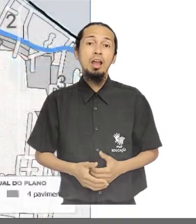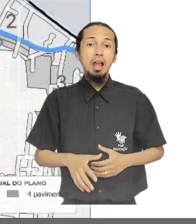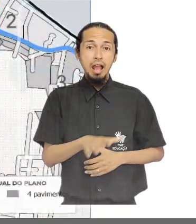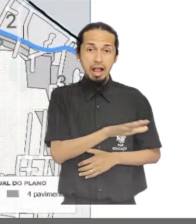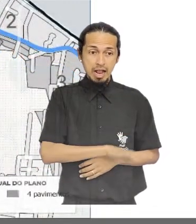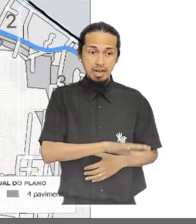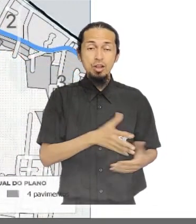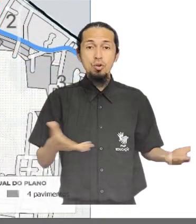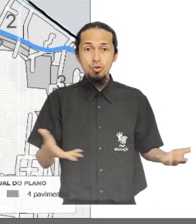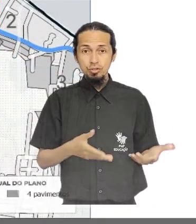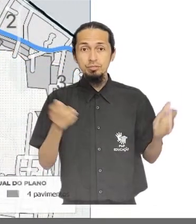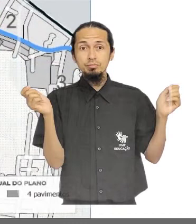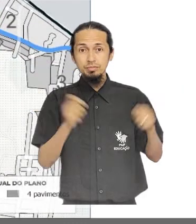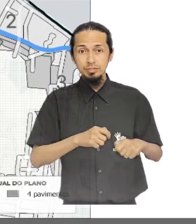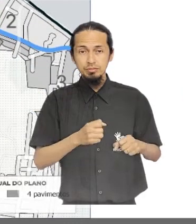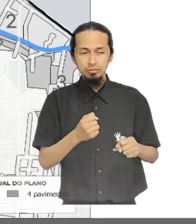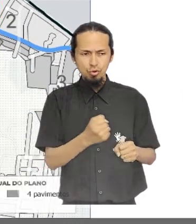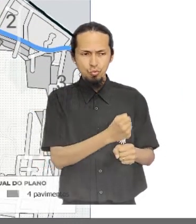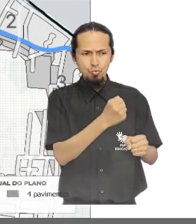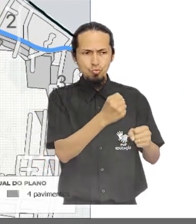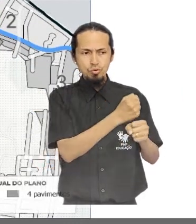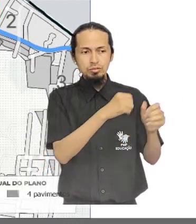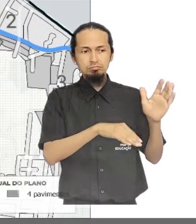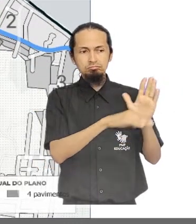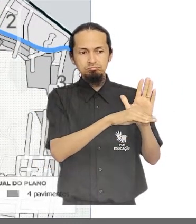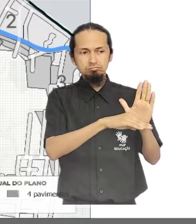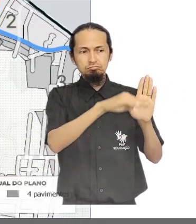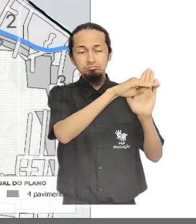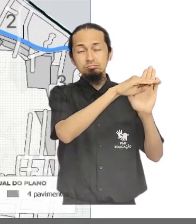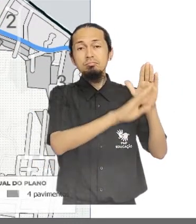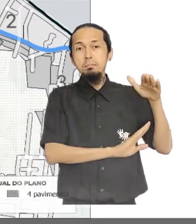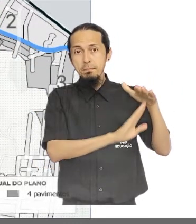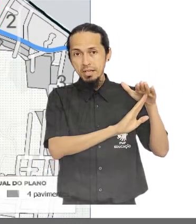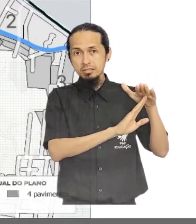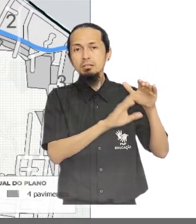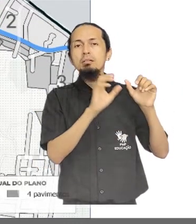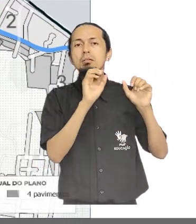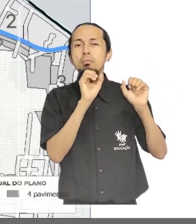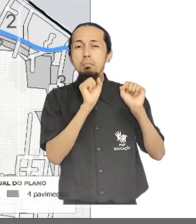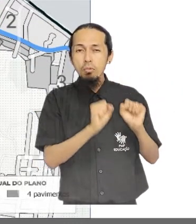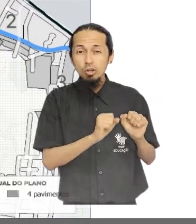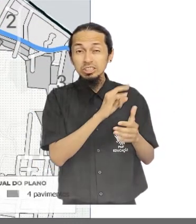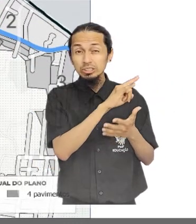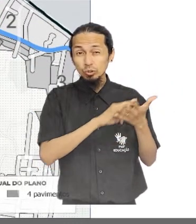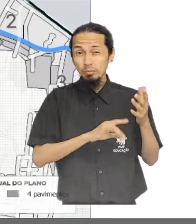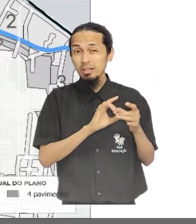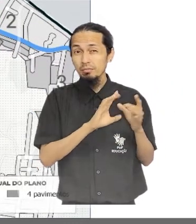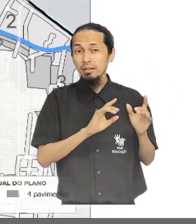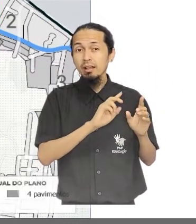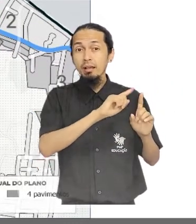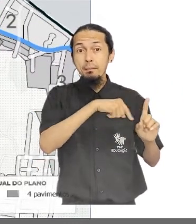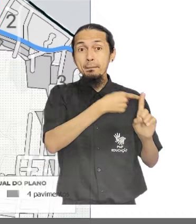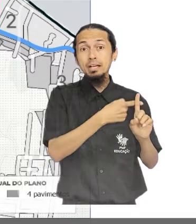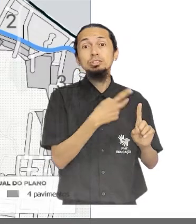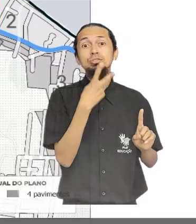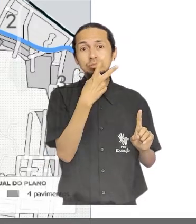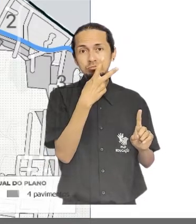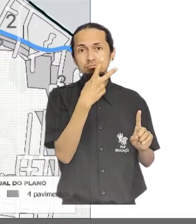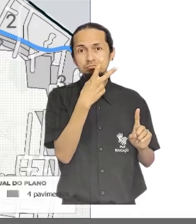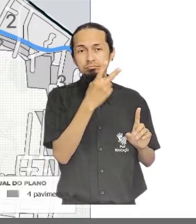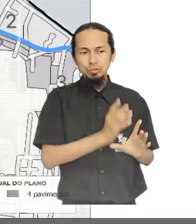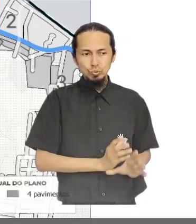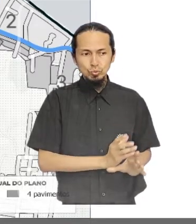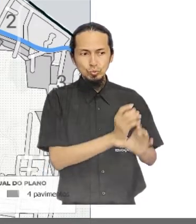Áreas onde já é permitida a construção de no máximo dois pavimentos poderão somar, mediante outorga onerosa, até dois